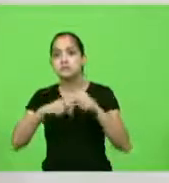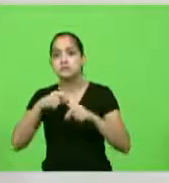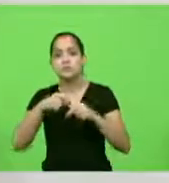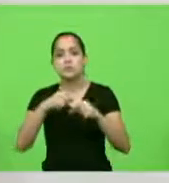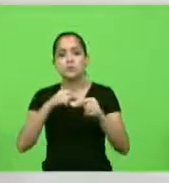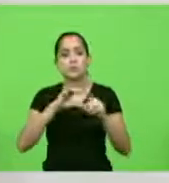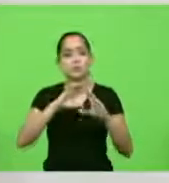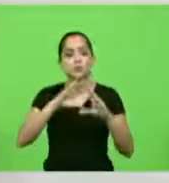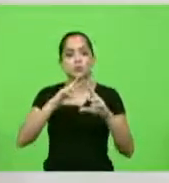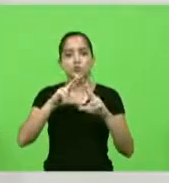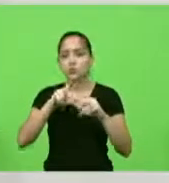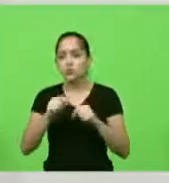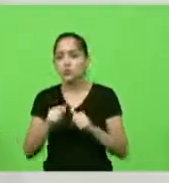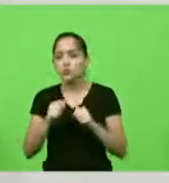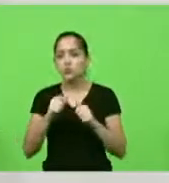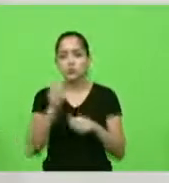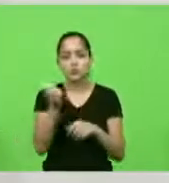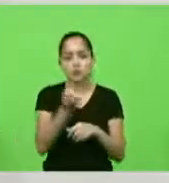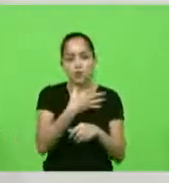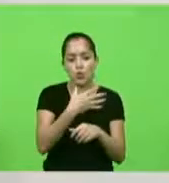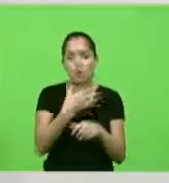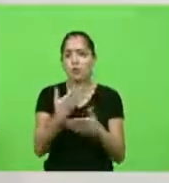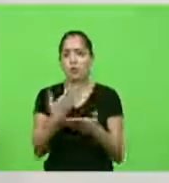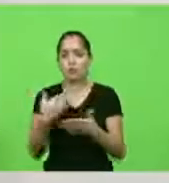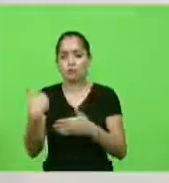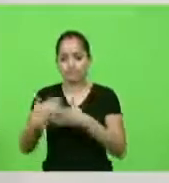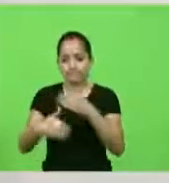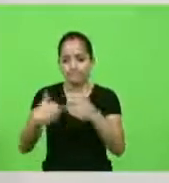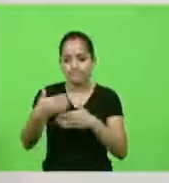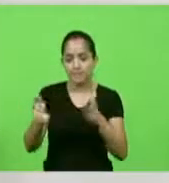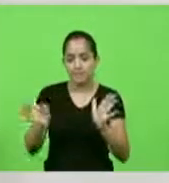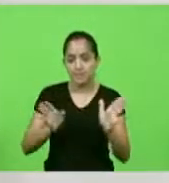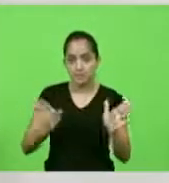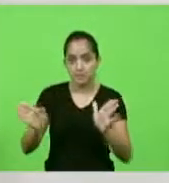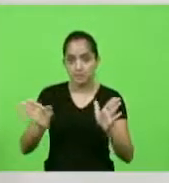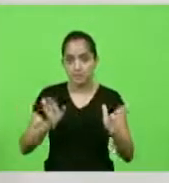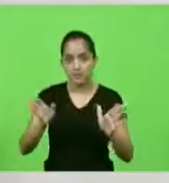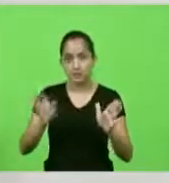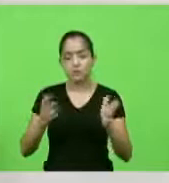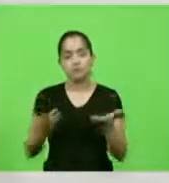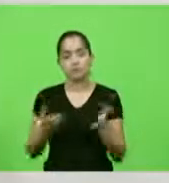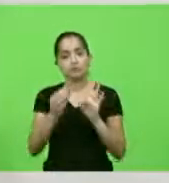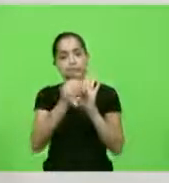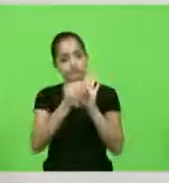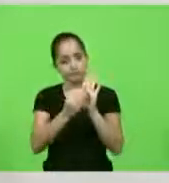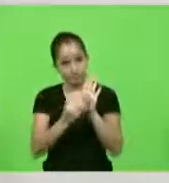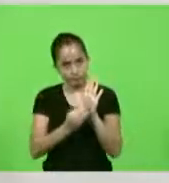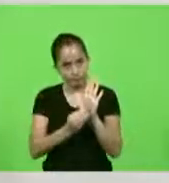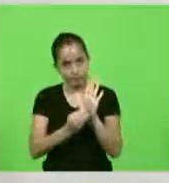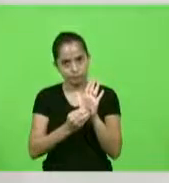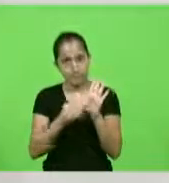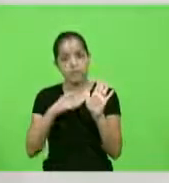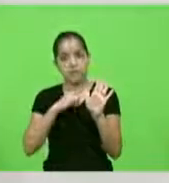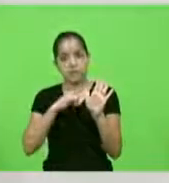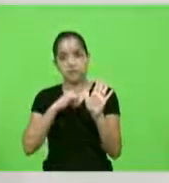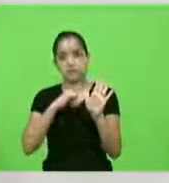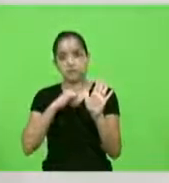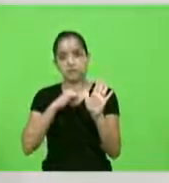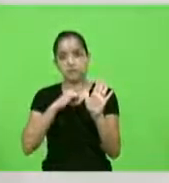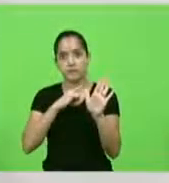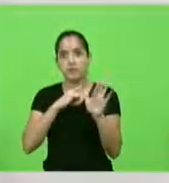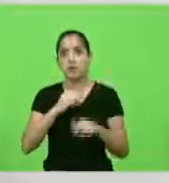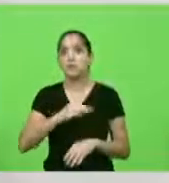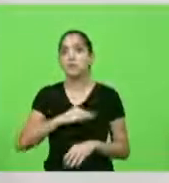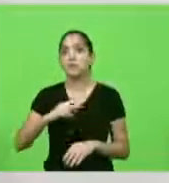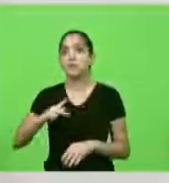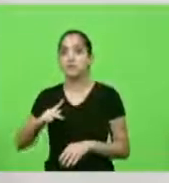fatos novos que ocorressem neste período e eles ocorreram deputado Jair o ministério